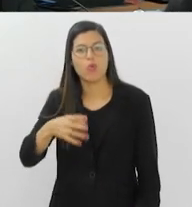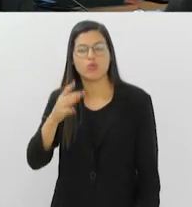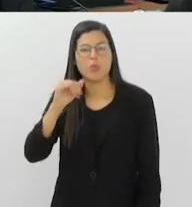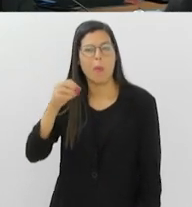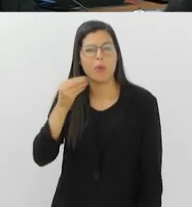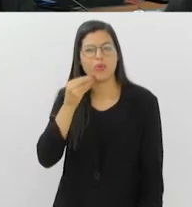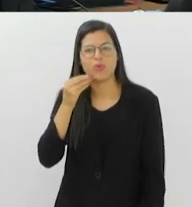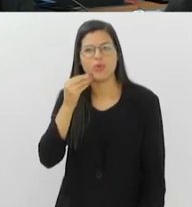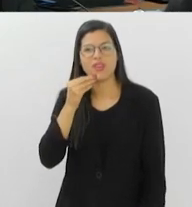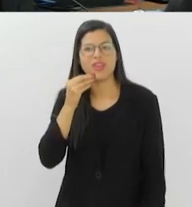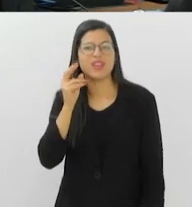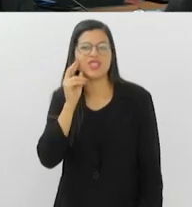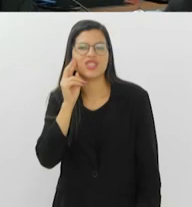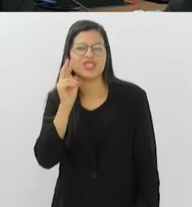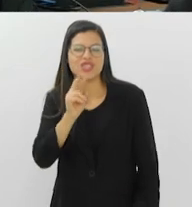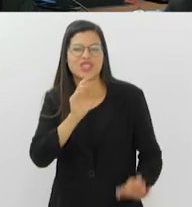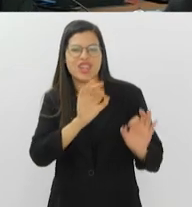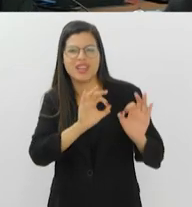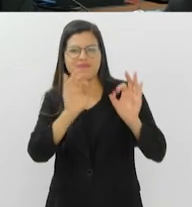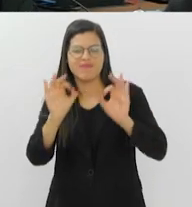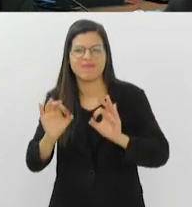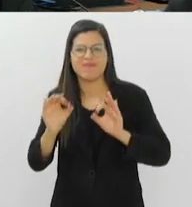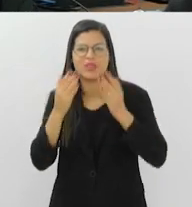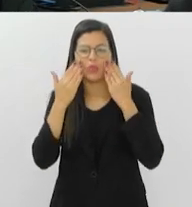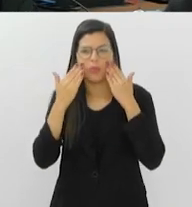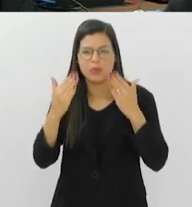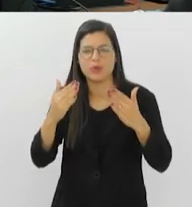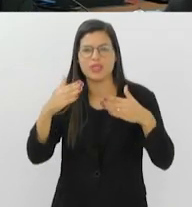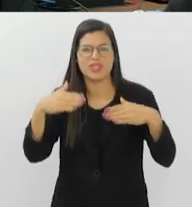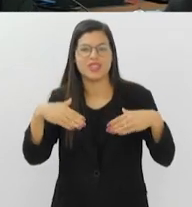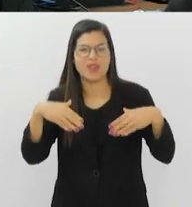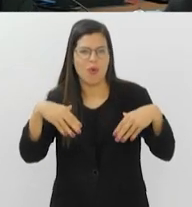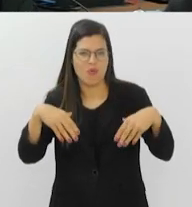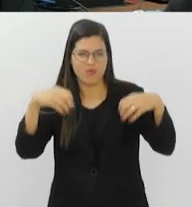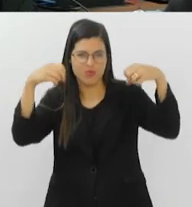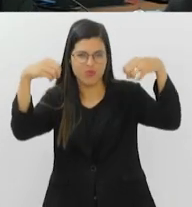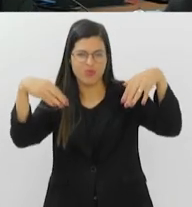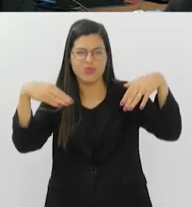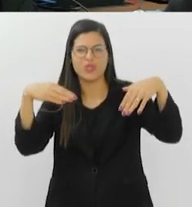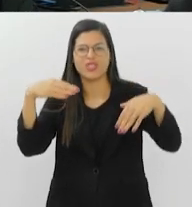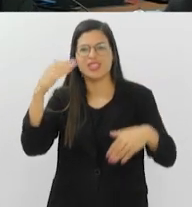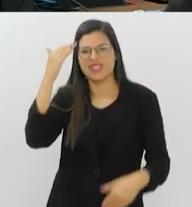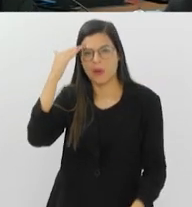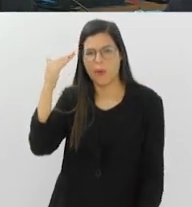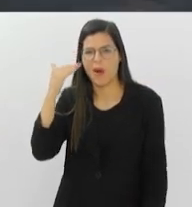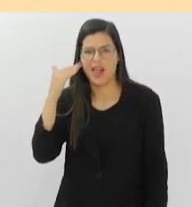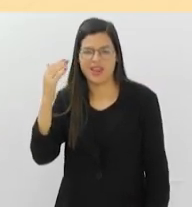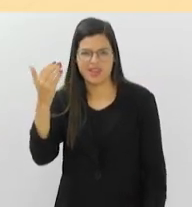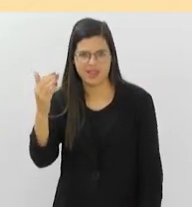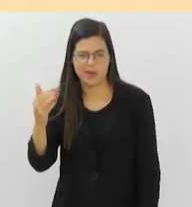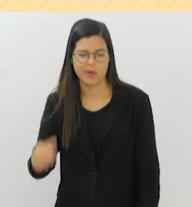a exposição Luzes da Coreia no MAC, em Niterói. Tudo isso agora, na nossa Agenda Cultural.